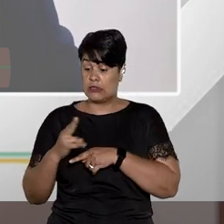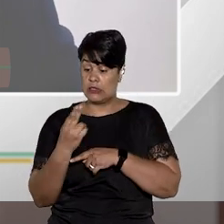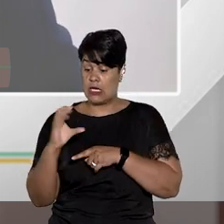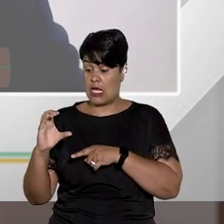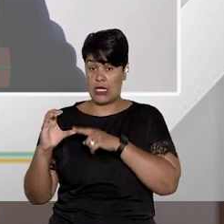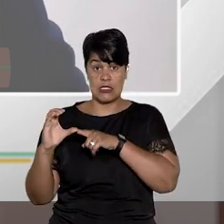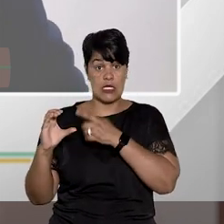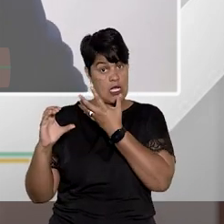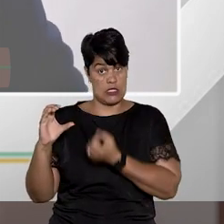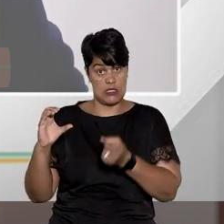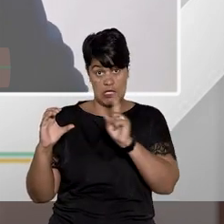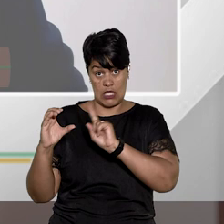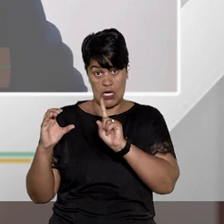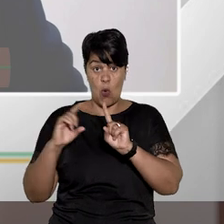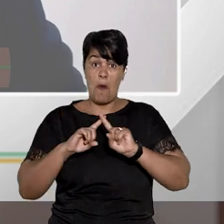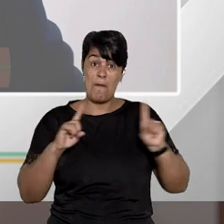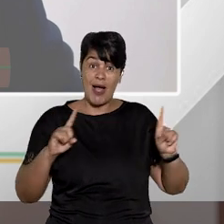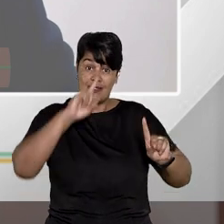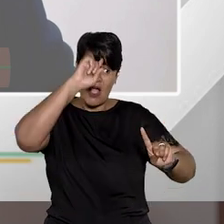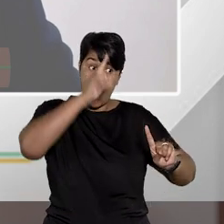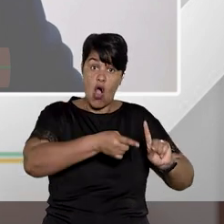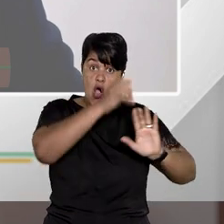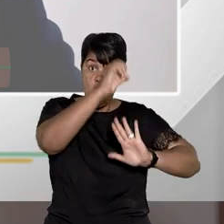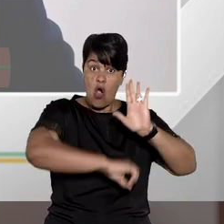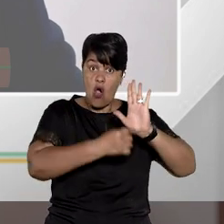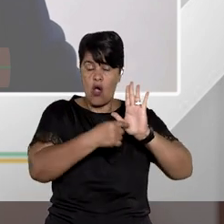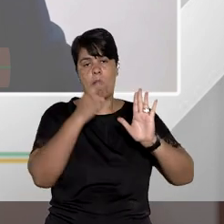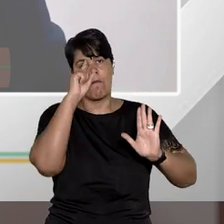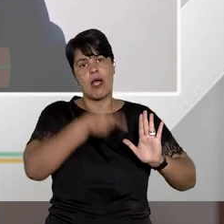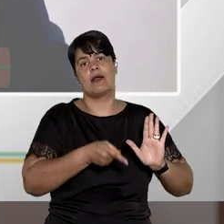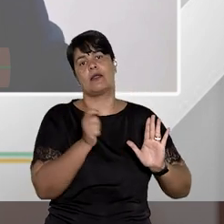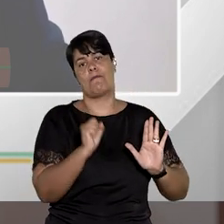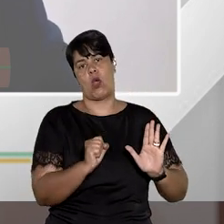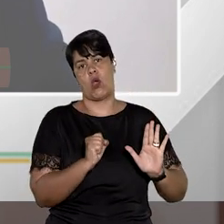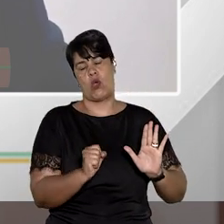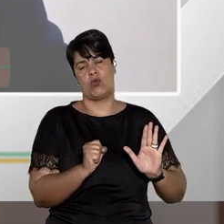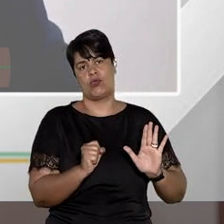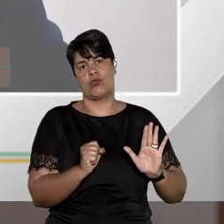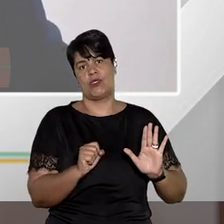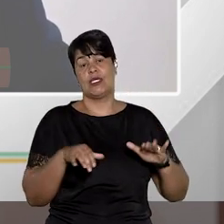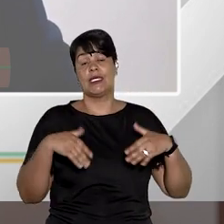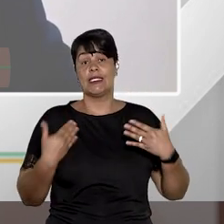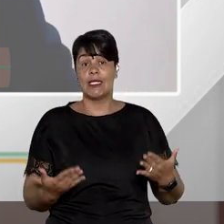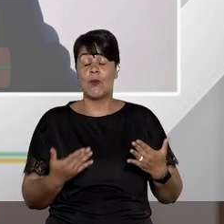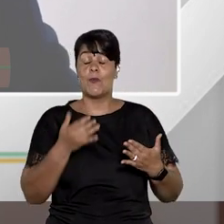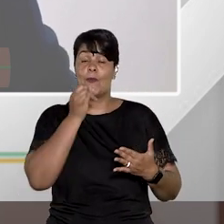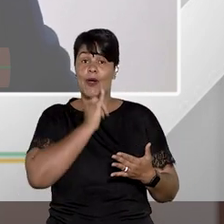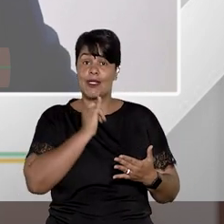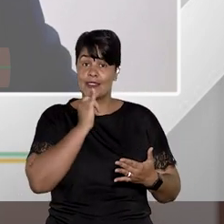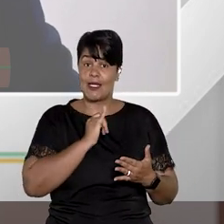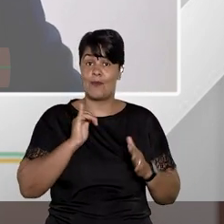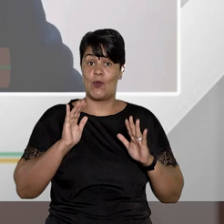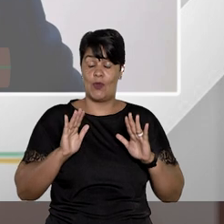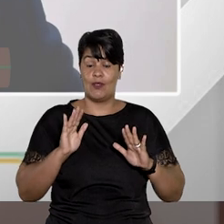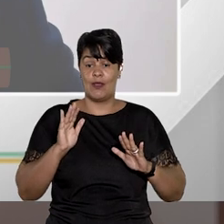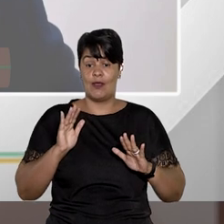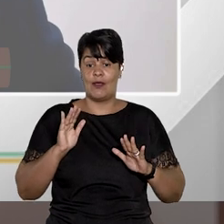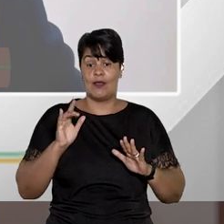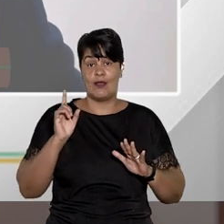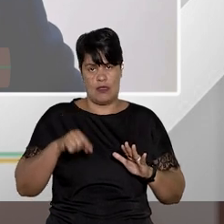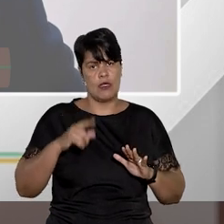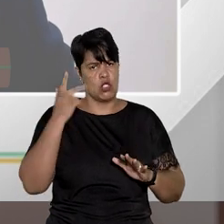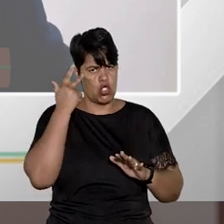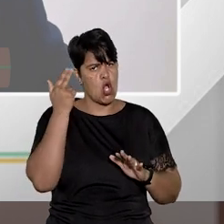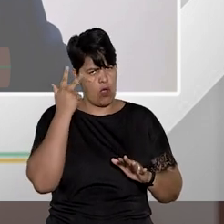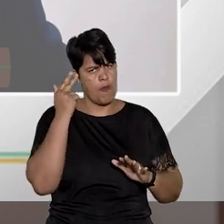corpus de conceder a ordem de ofício. A ilegalidade para o julgador, talvez, e isso é mais